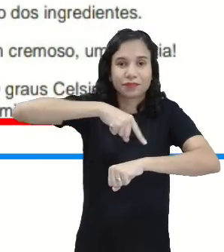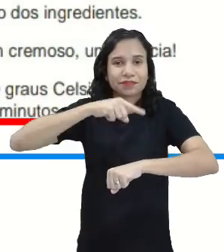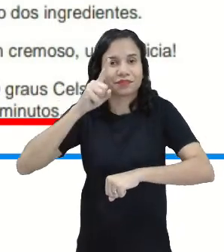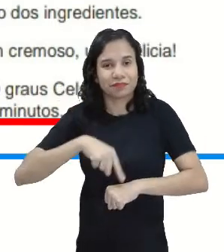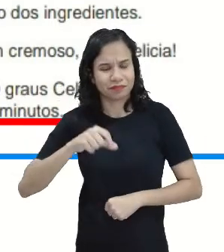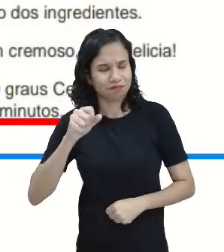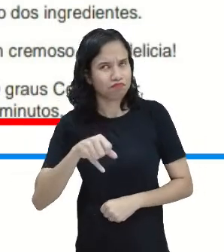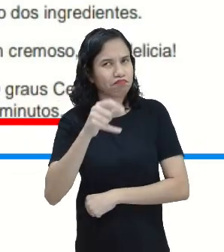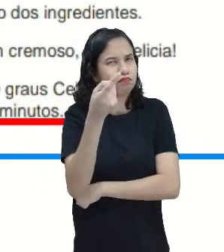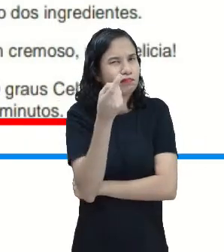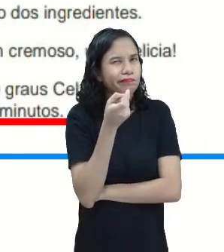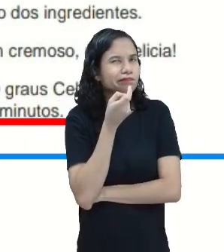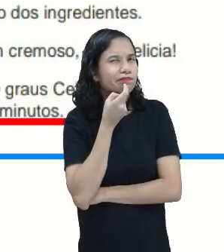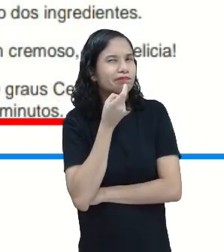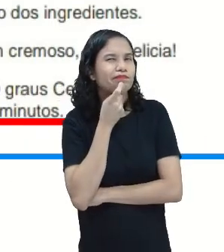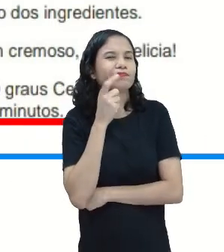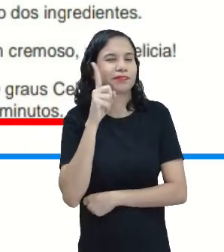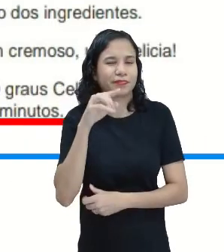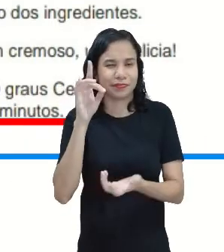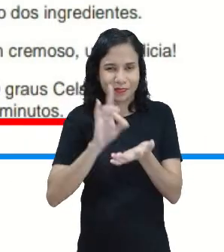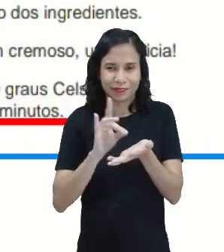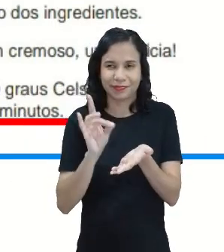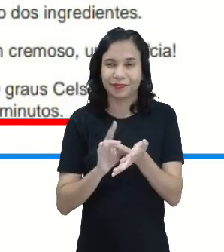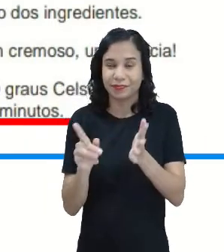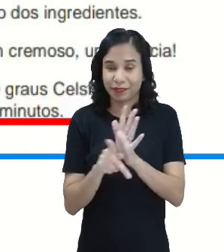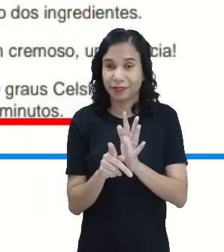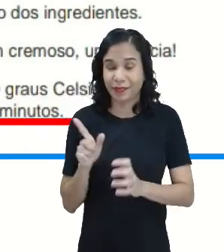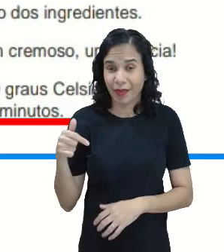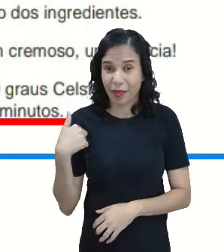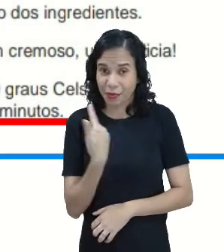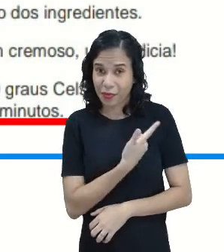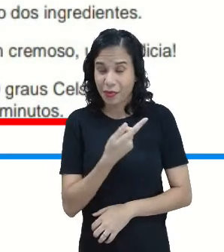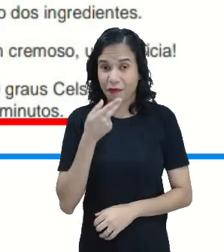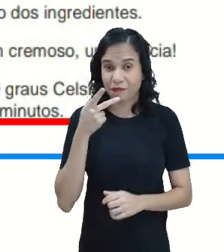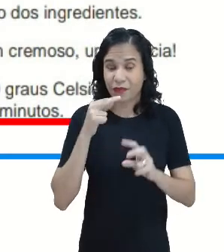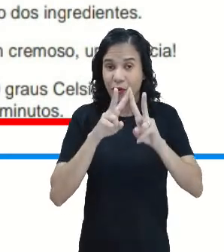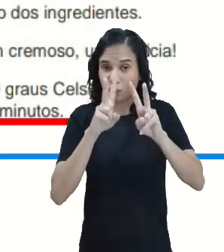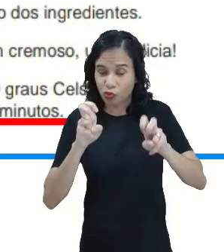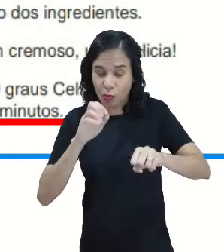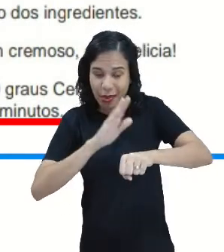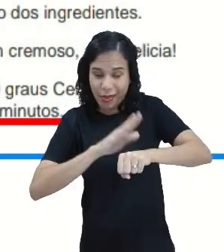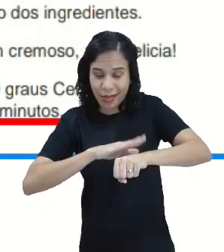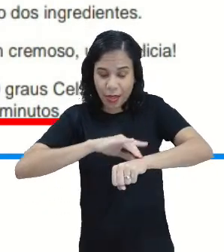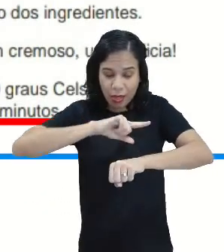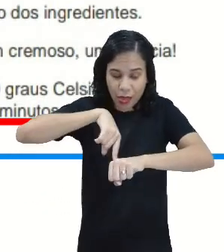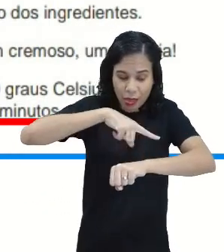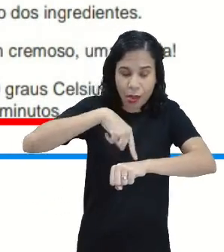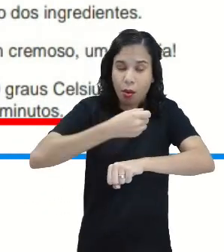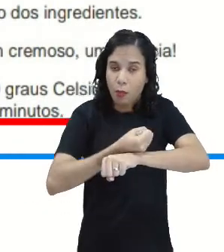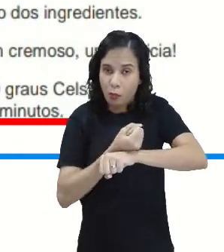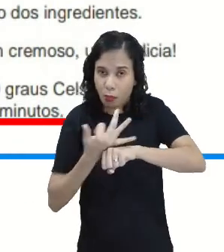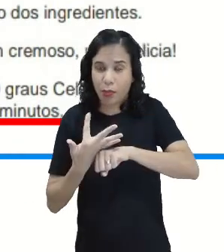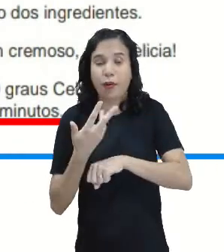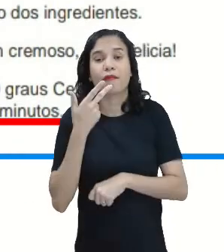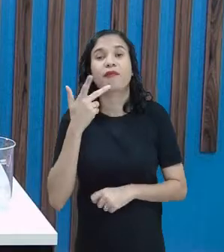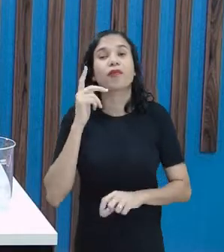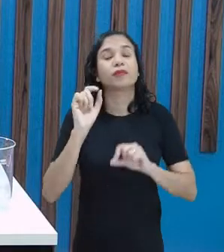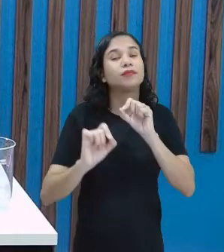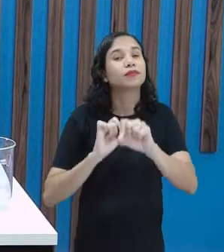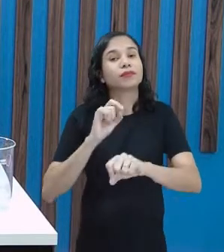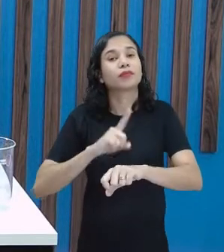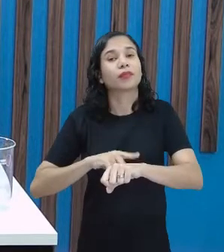relógio, exatamente, Noala. Quando a gente tá falando de medida de tempo, a gente tá falando aqui